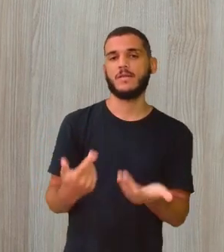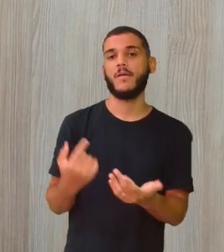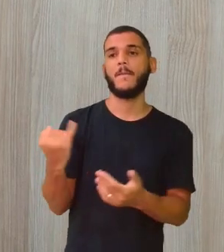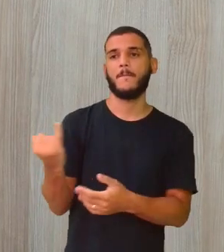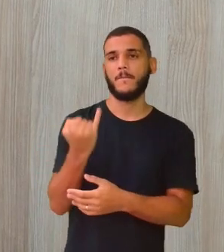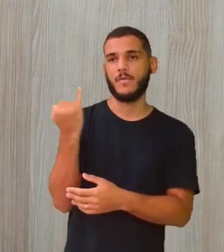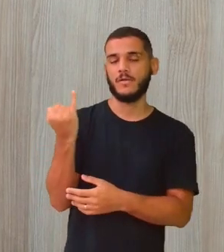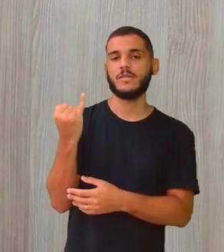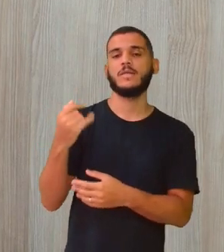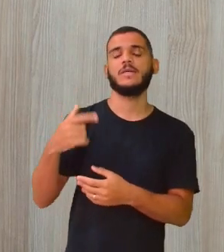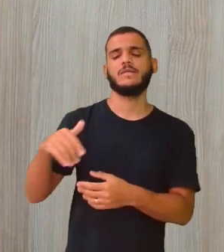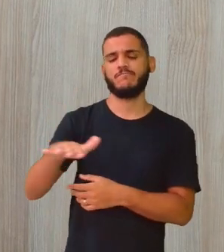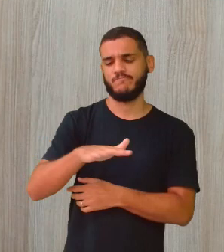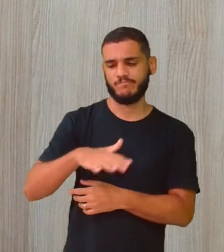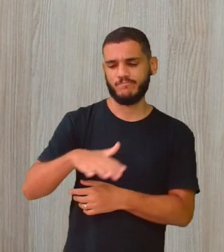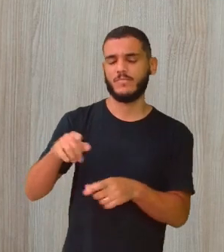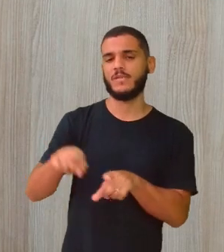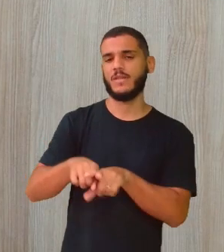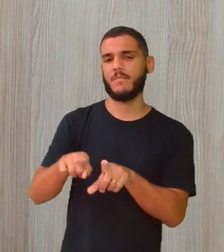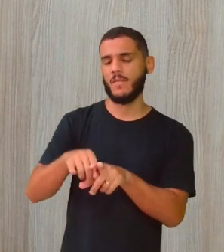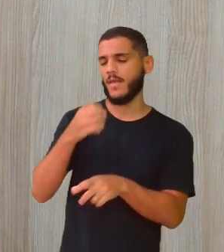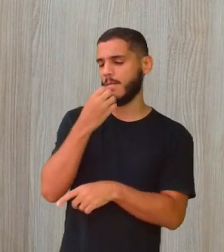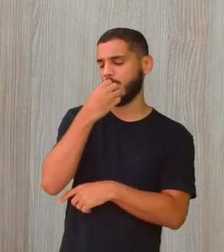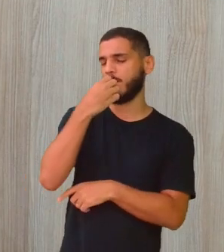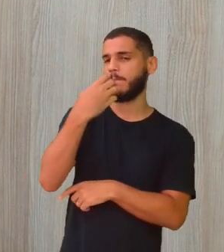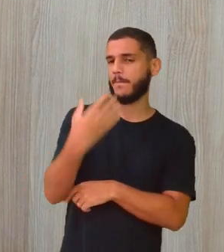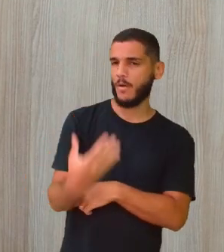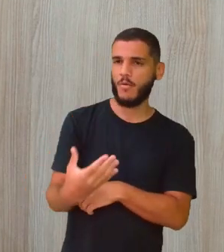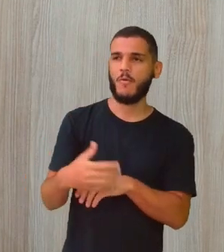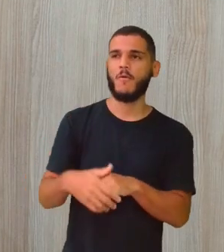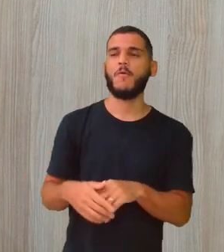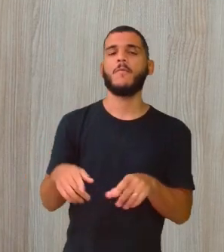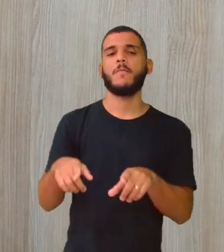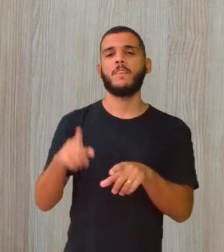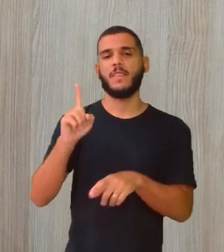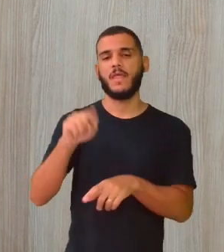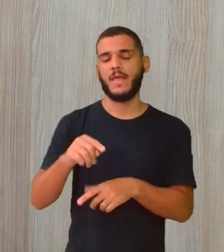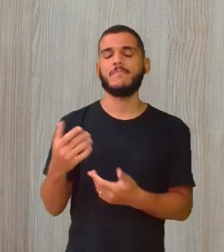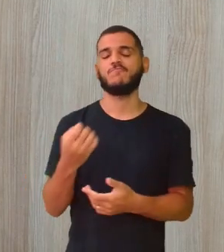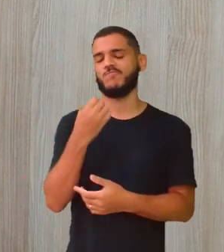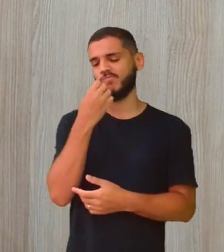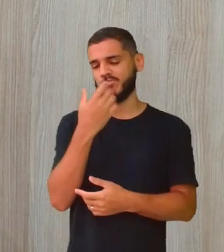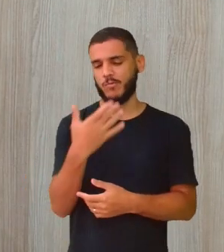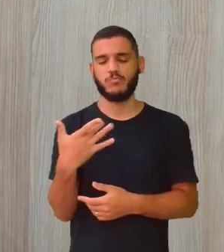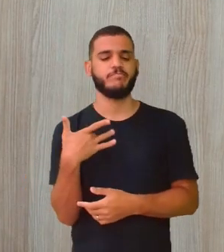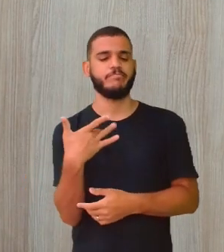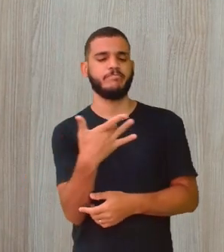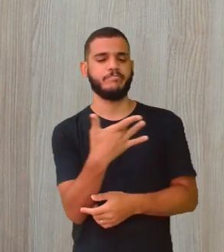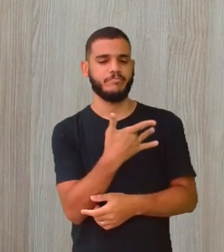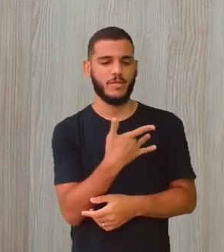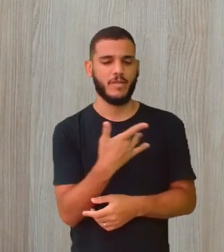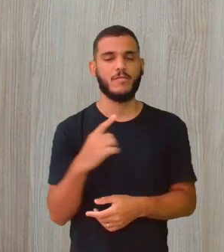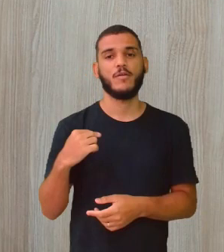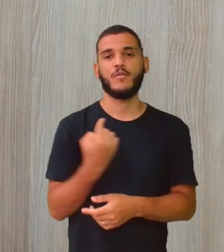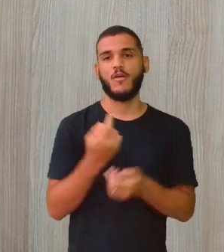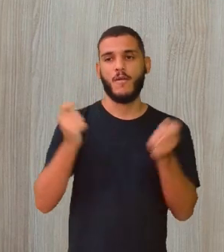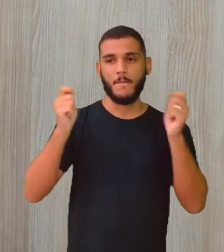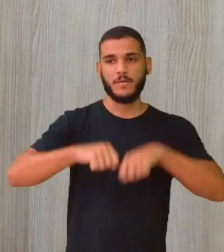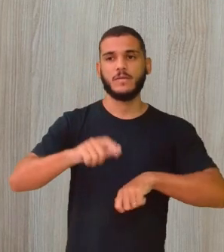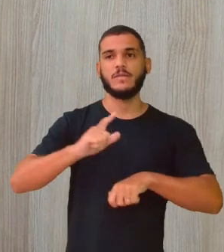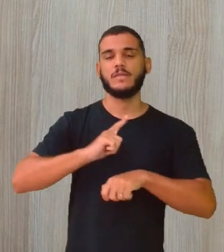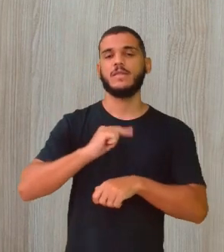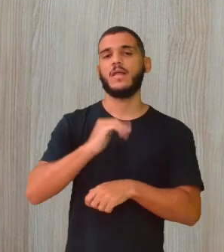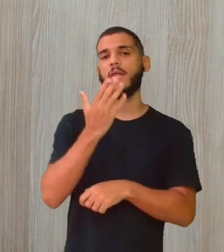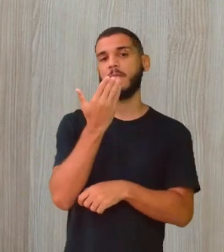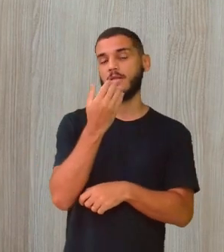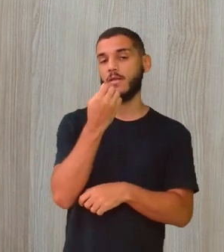também aí, bom, né? Um solo saudável, fértil, para que a gente possa também ter um alimento bom, né?